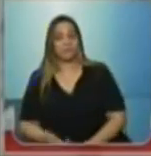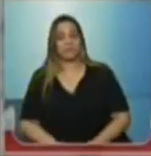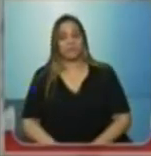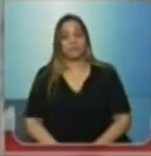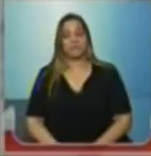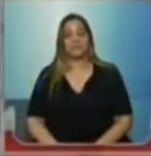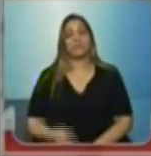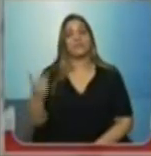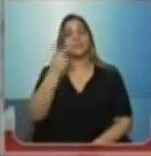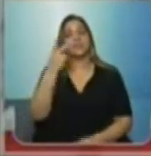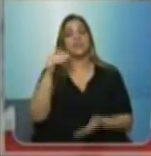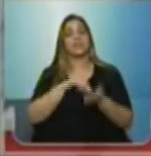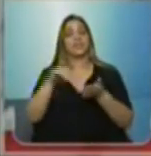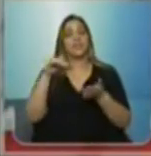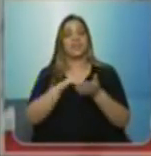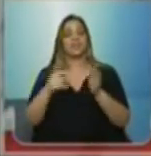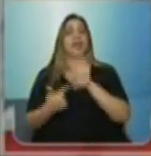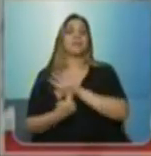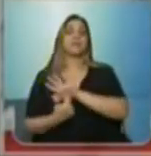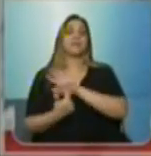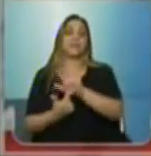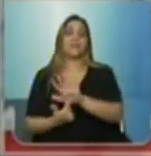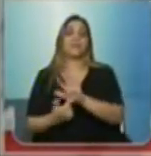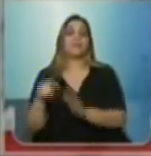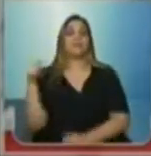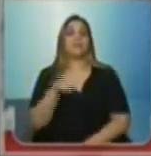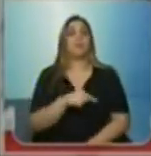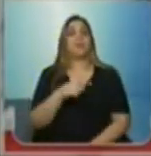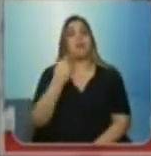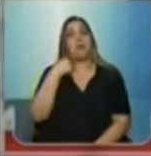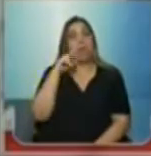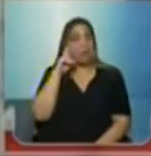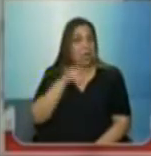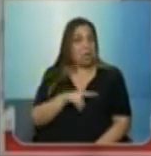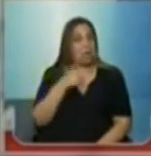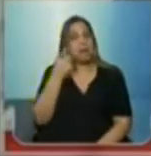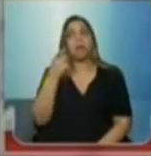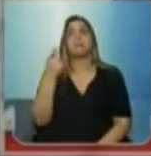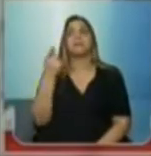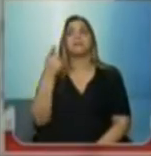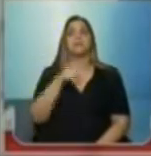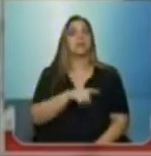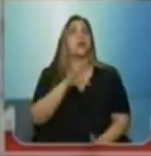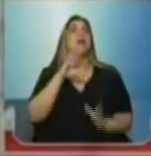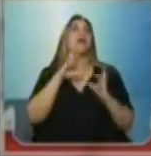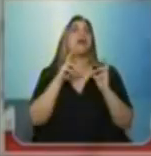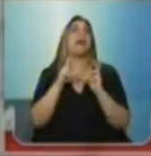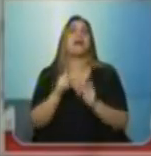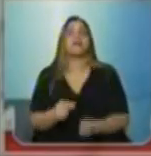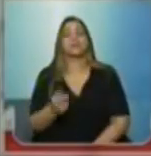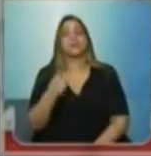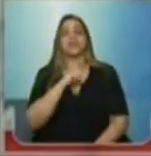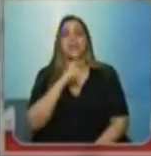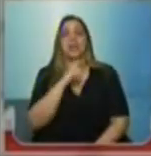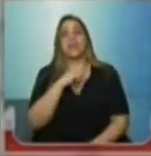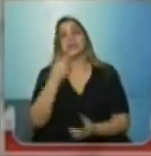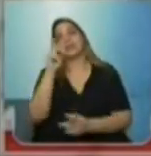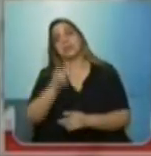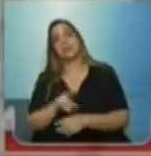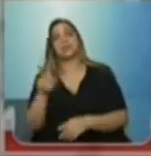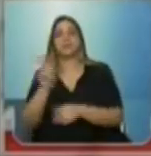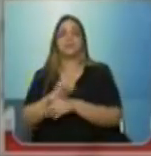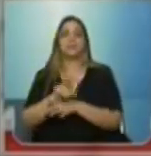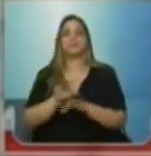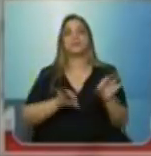os dois secretários aqui apresentam isso. Olha, a rede estadual tem diretores, supervisores e coordenadores